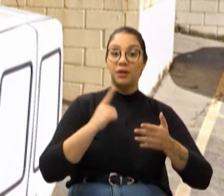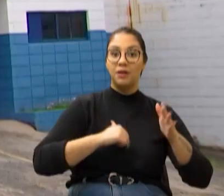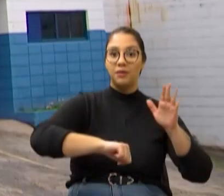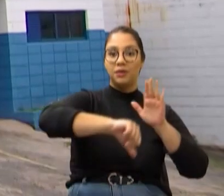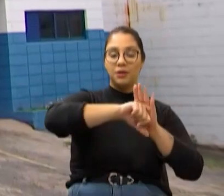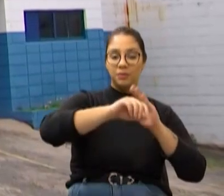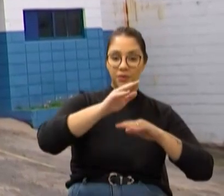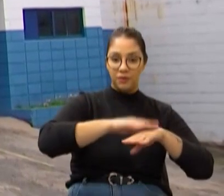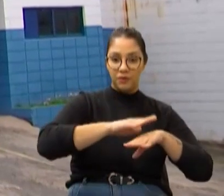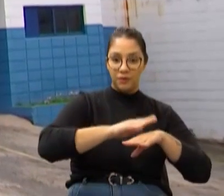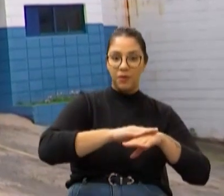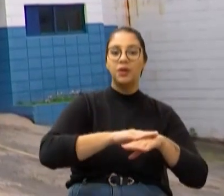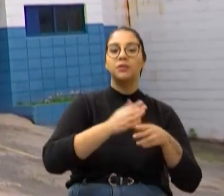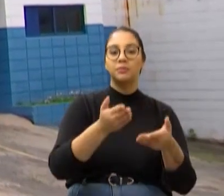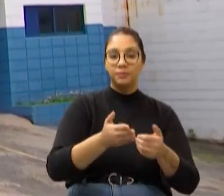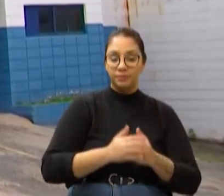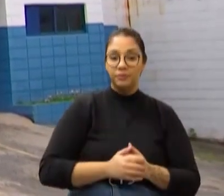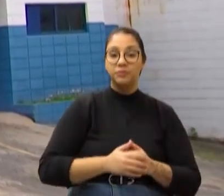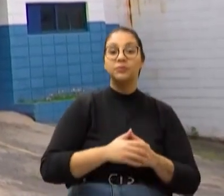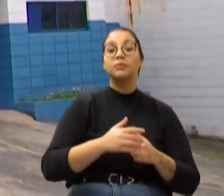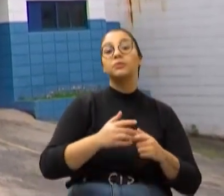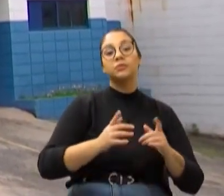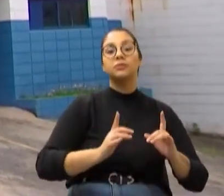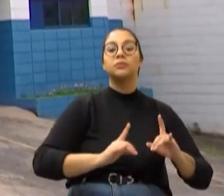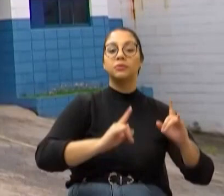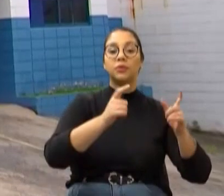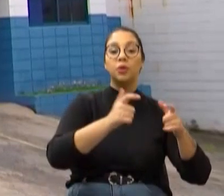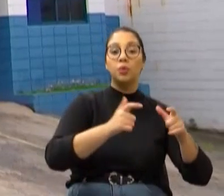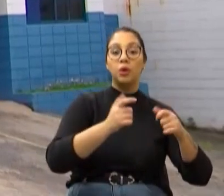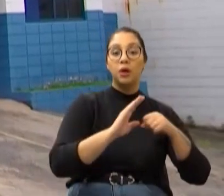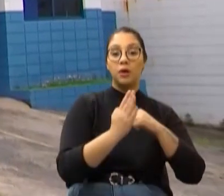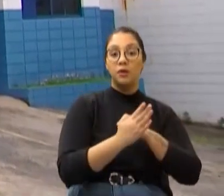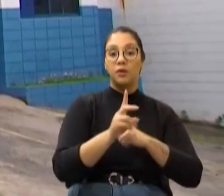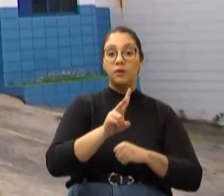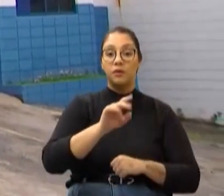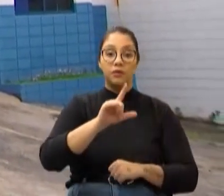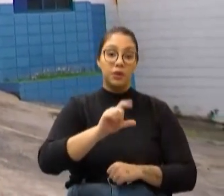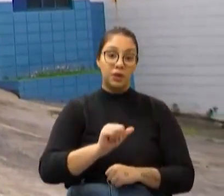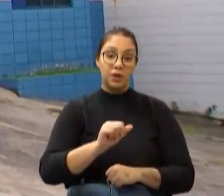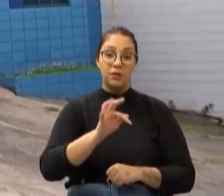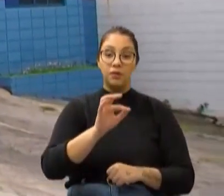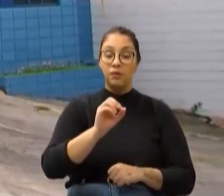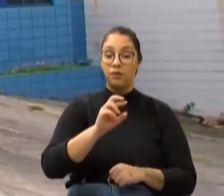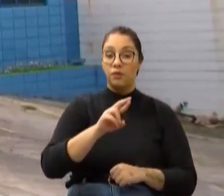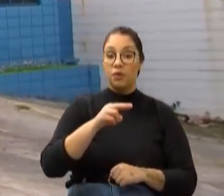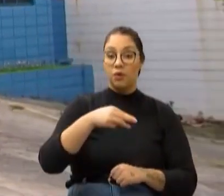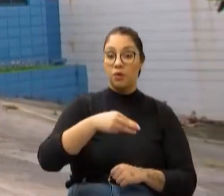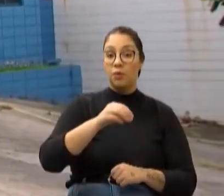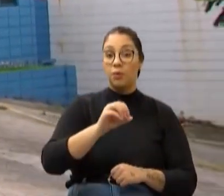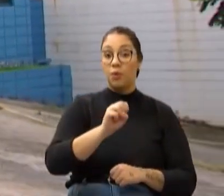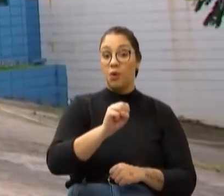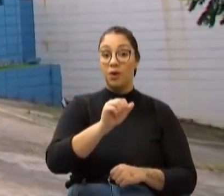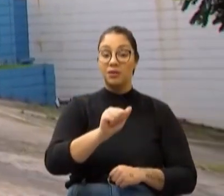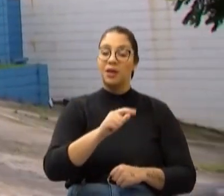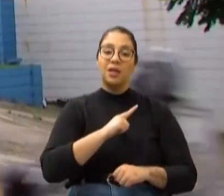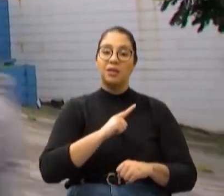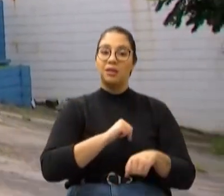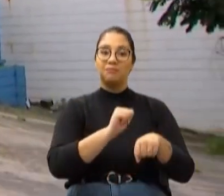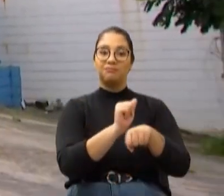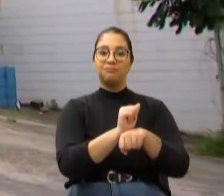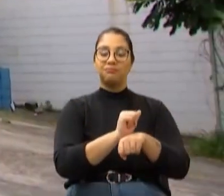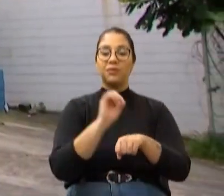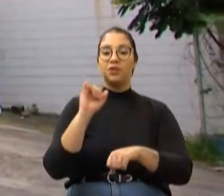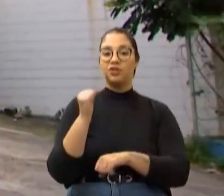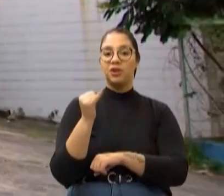infratores. O prédio está localizado na Vila Formosa, em Campinas. A instituição foi desativada em